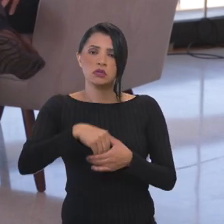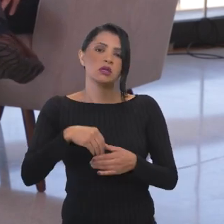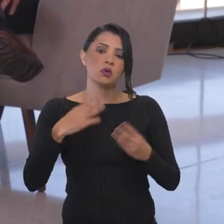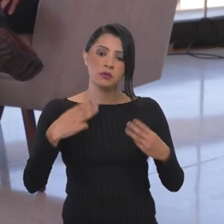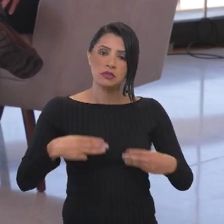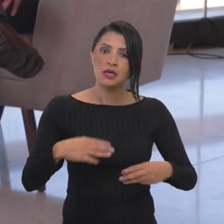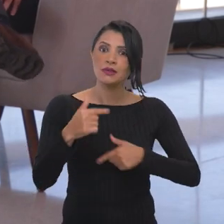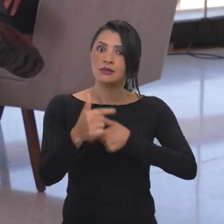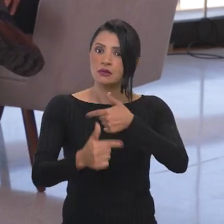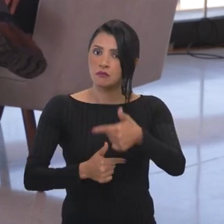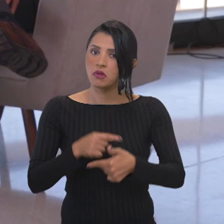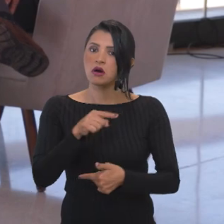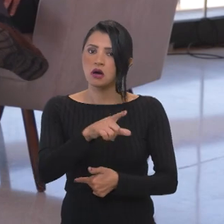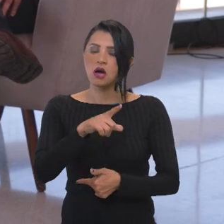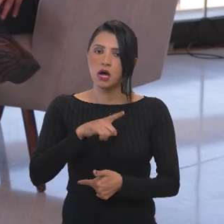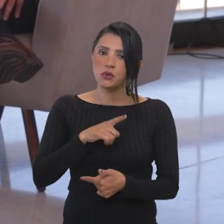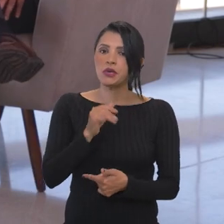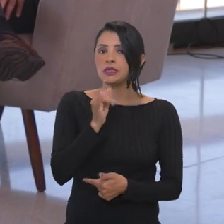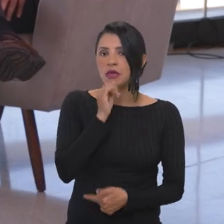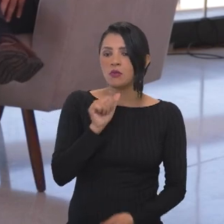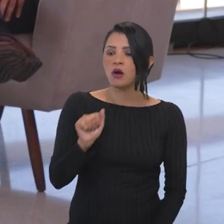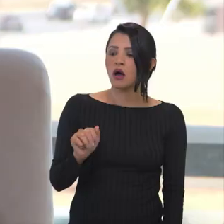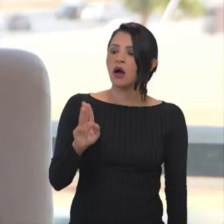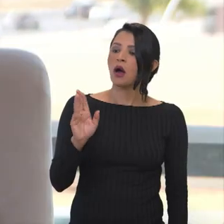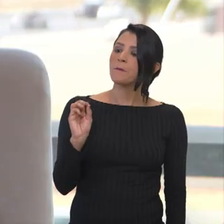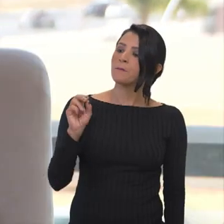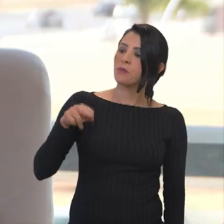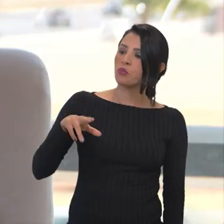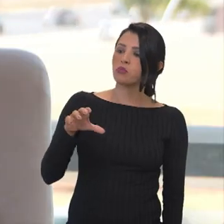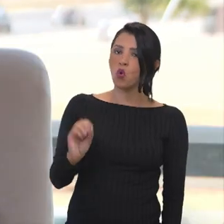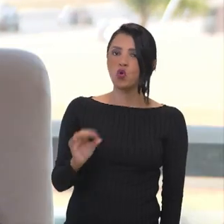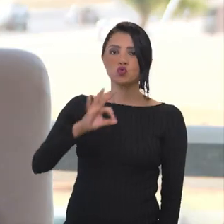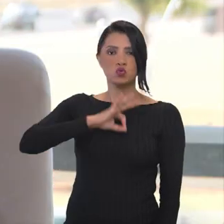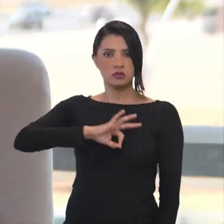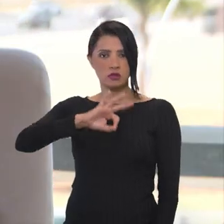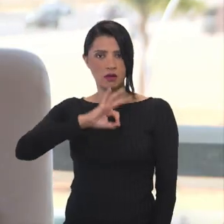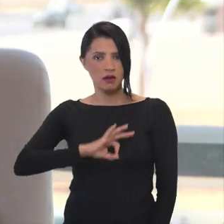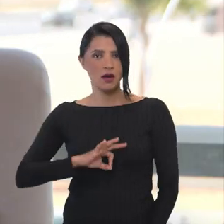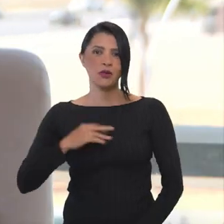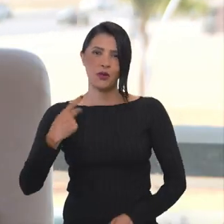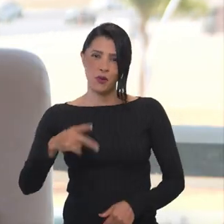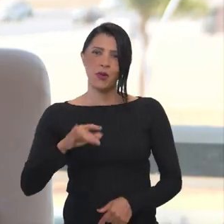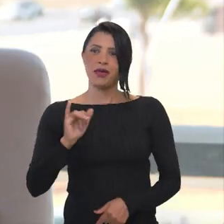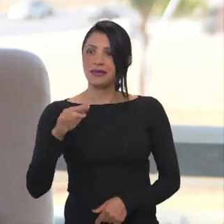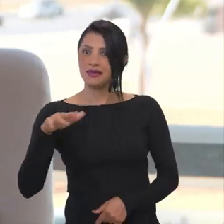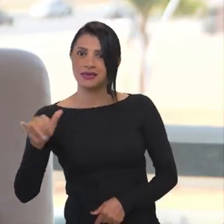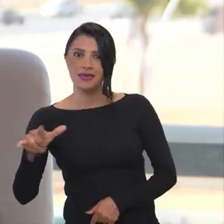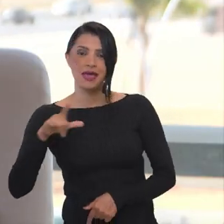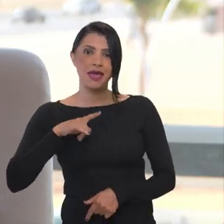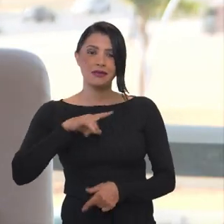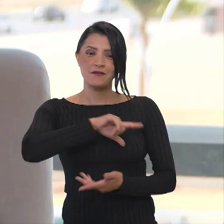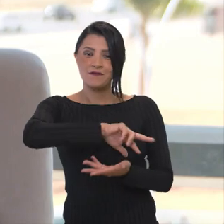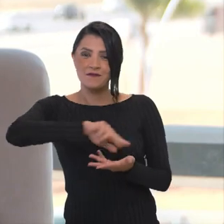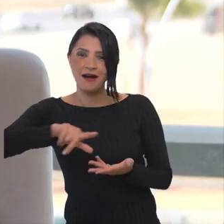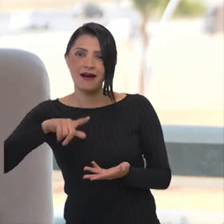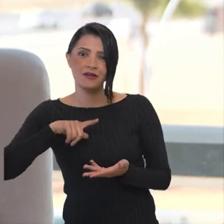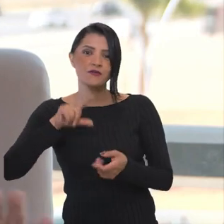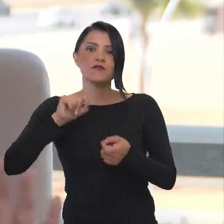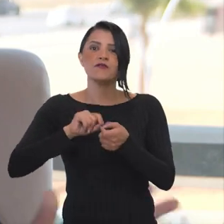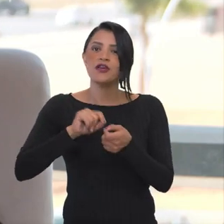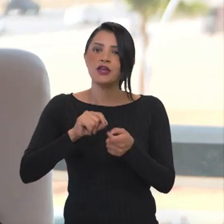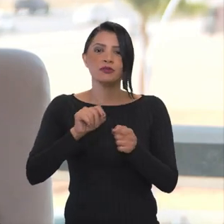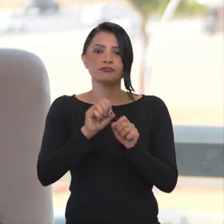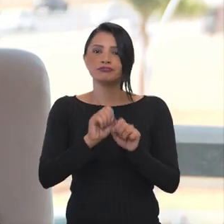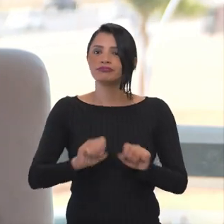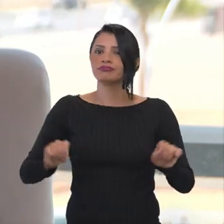dentro do Ministério do Trabalho, a requisição do abono salarial. A própria requisição da Previdência, hoje em dia, já tem muitos processos da Previdência que são